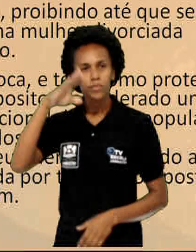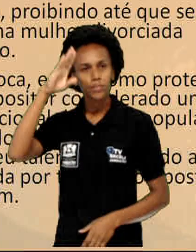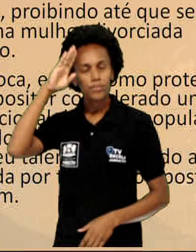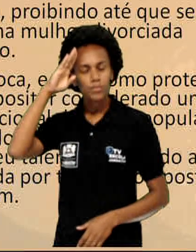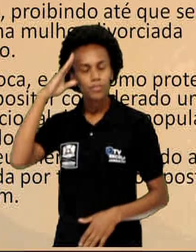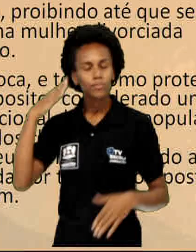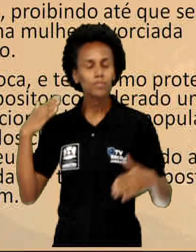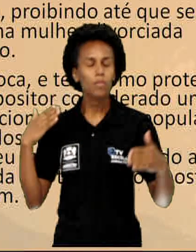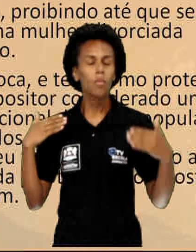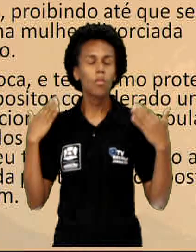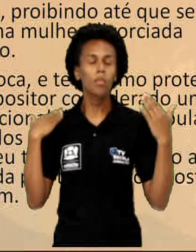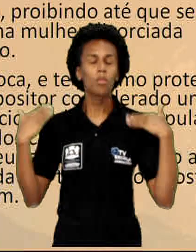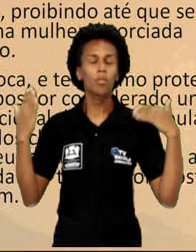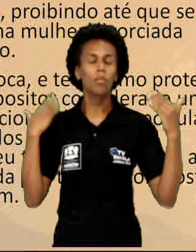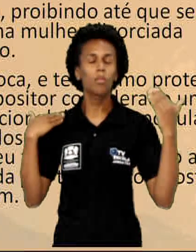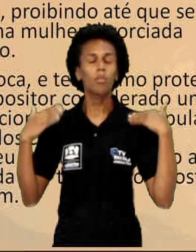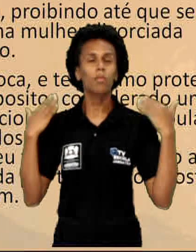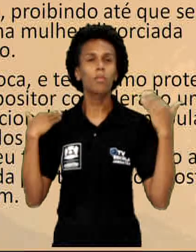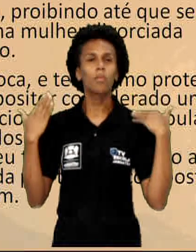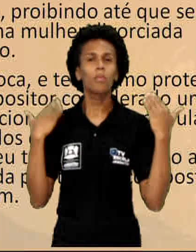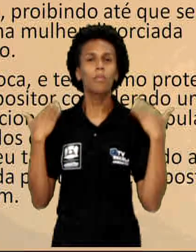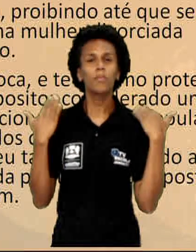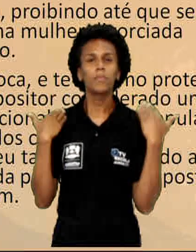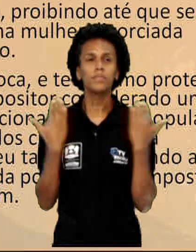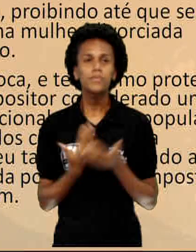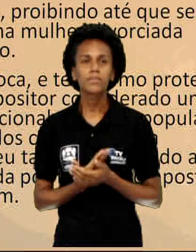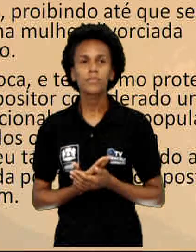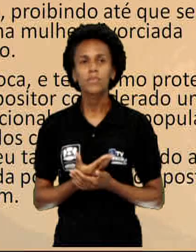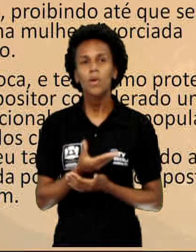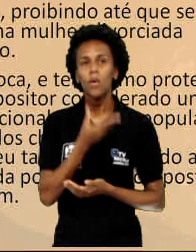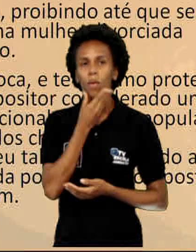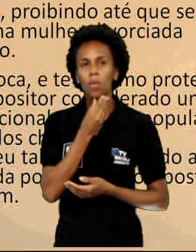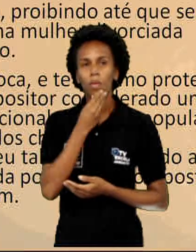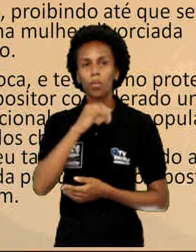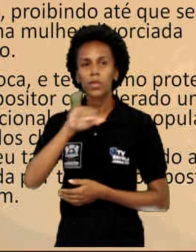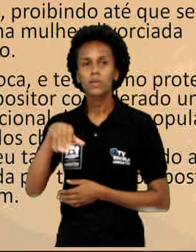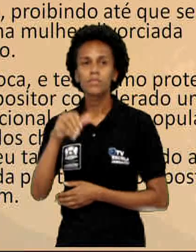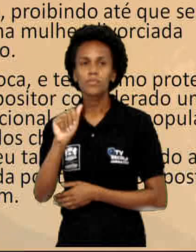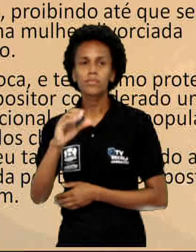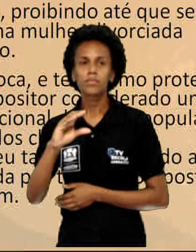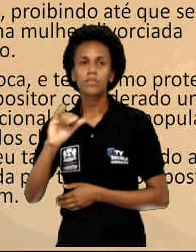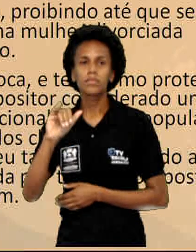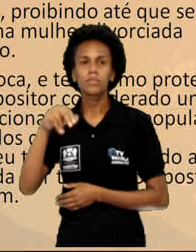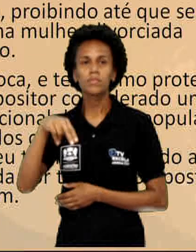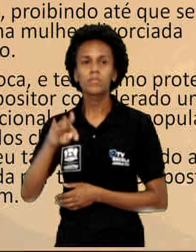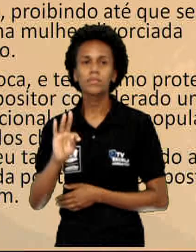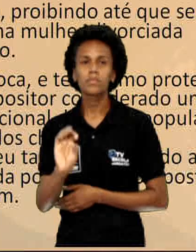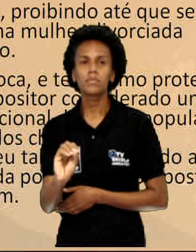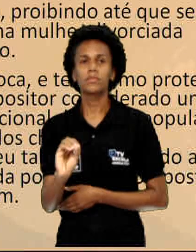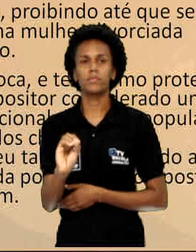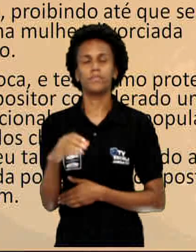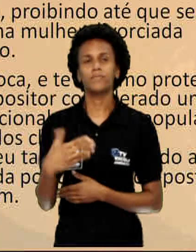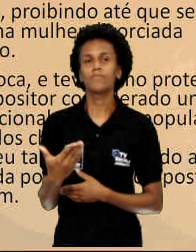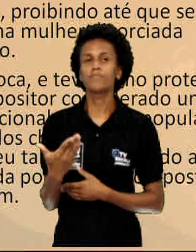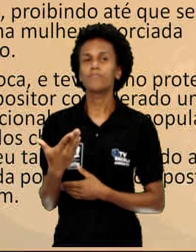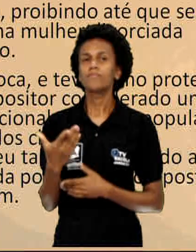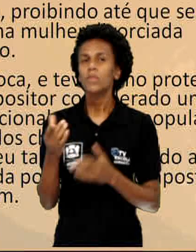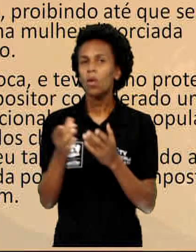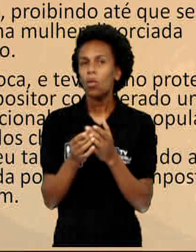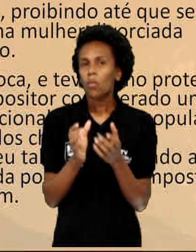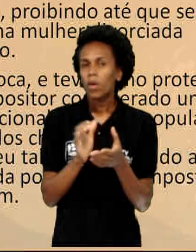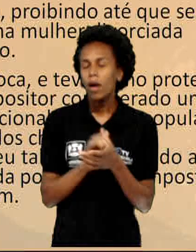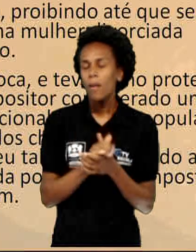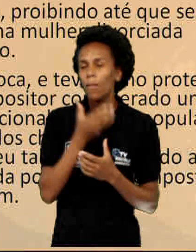Jacinto Ribeiro, casamento arranjado pelo seu pai. Seu presente de casamento foi um piano,